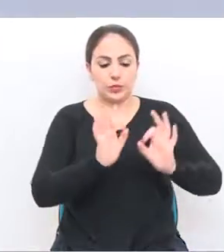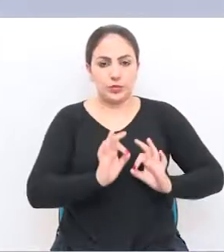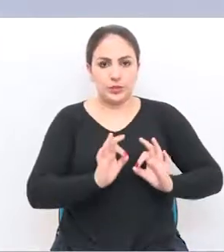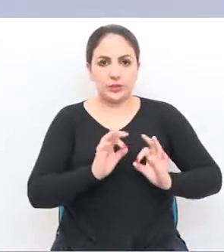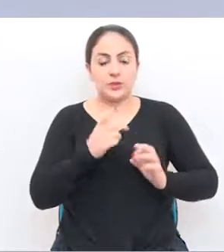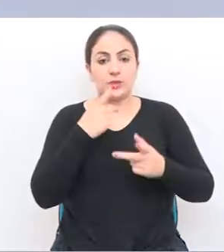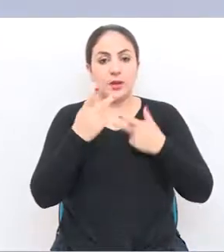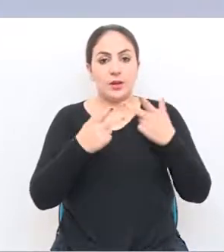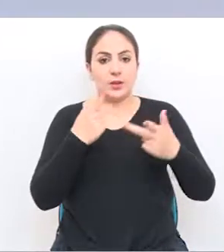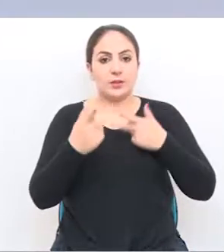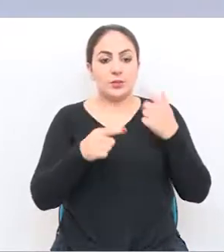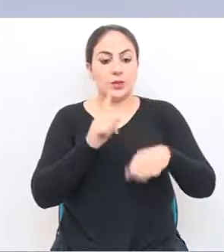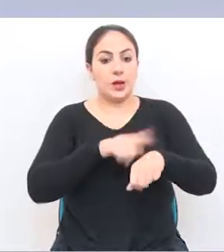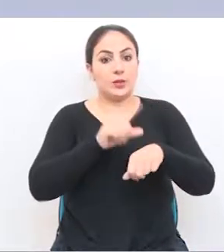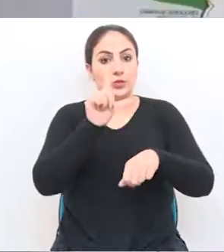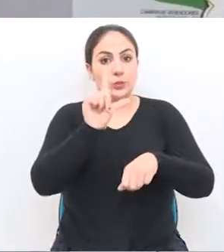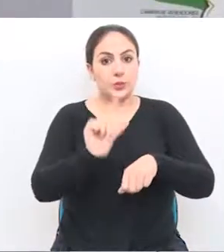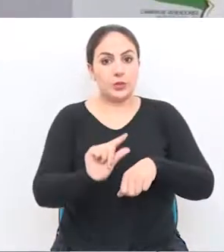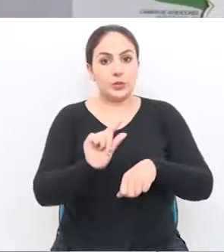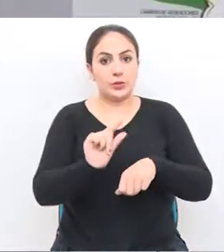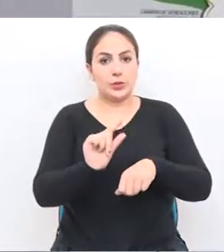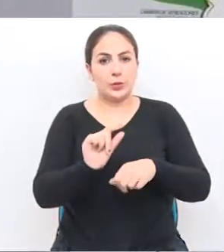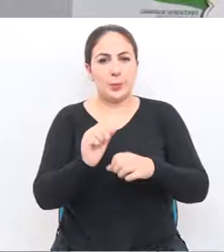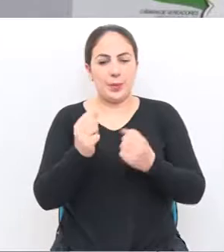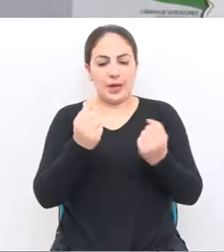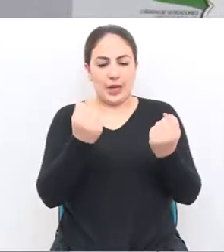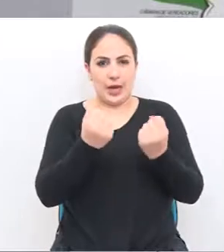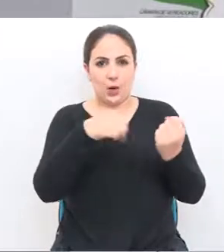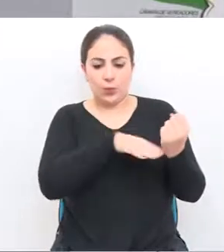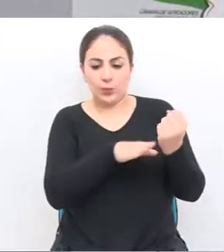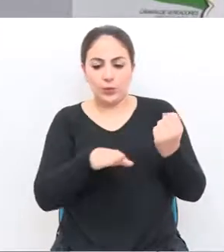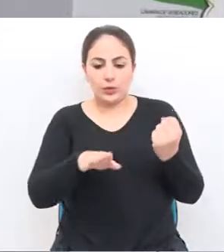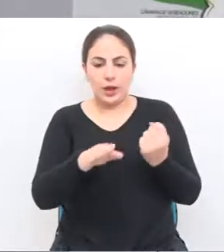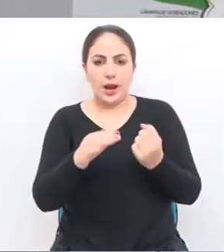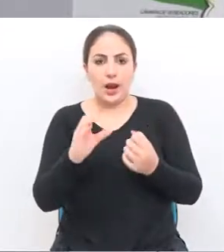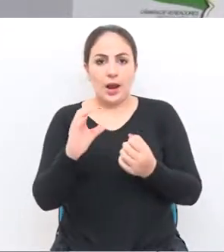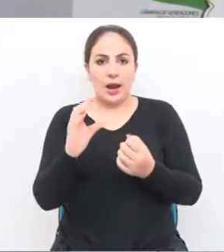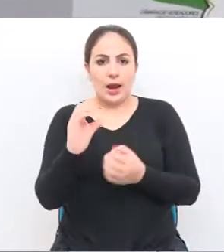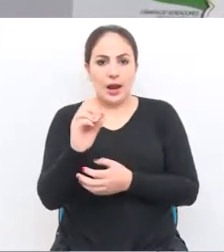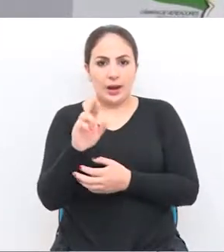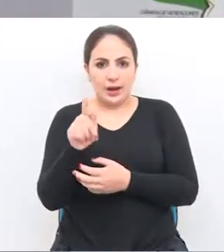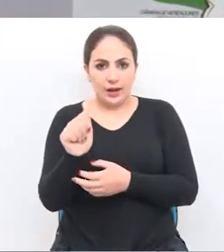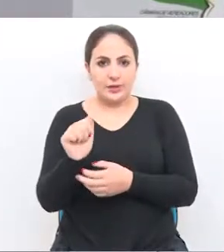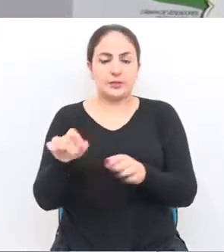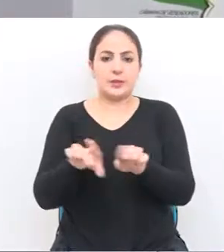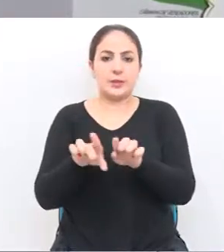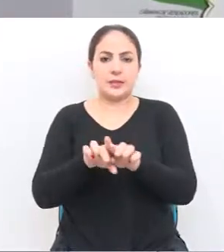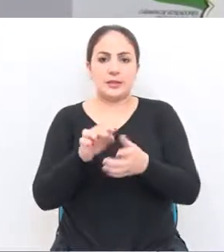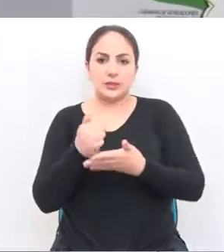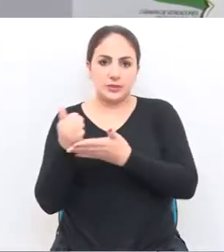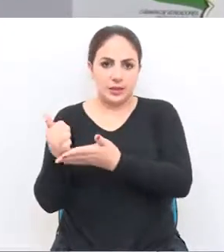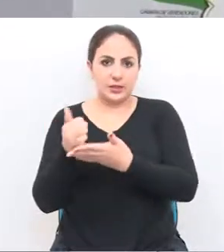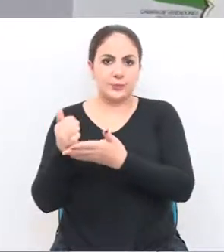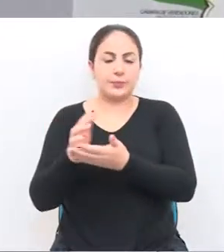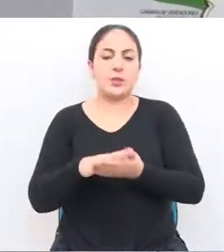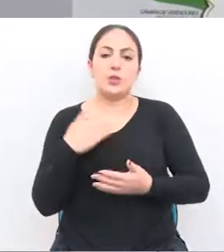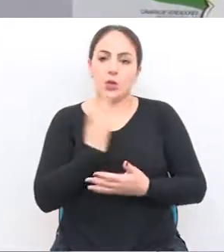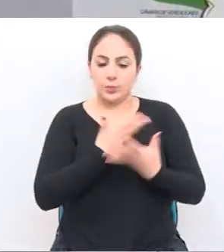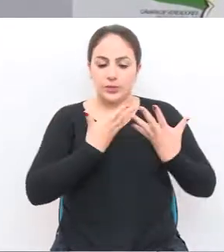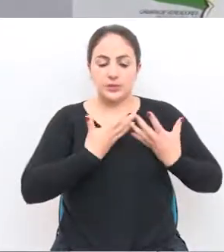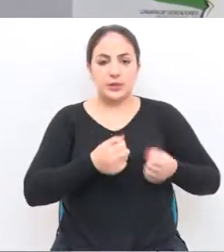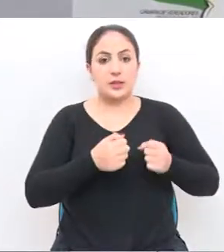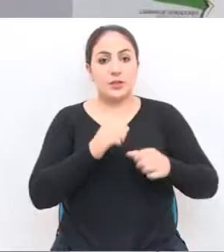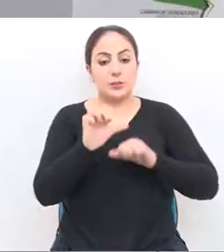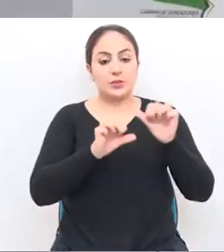reduzido para carga e descarga. Nós vamos acatar o veto do senhor prefeito municipal e vamos tornar esse